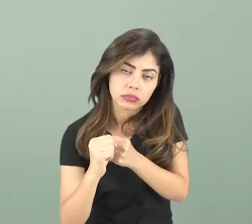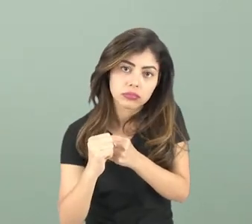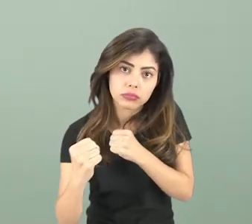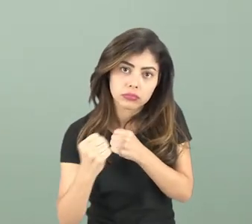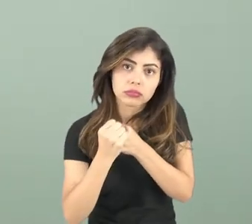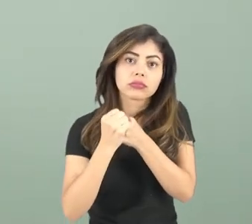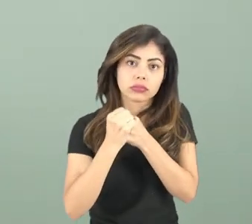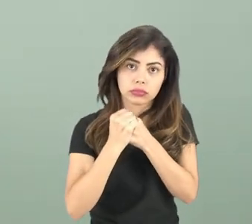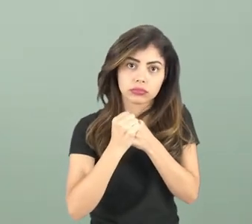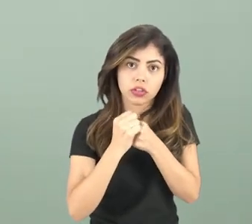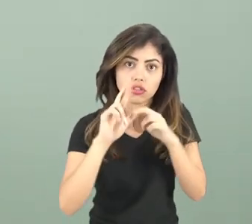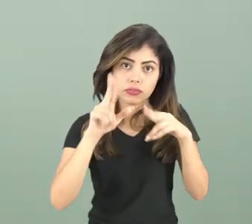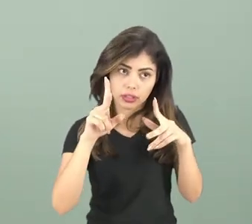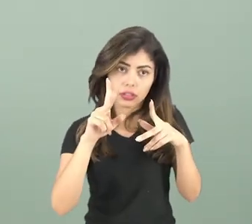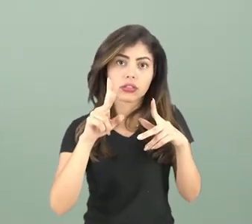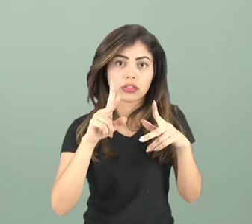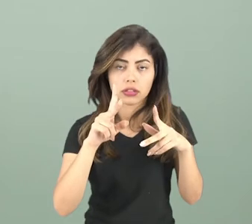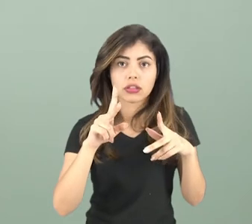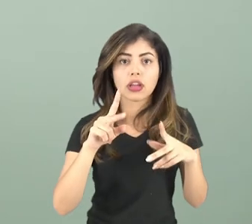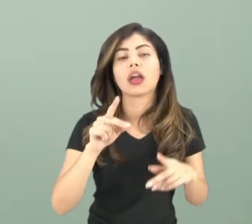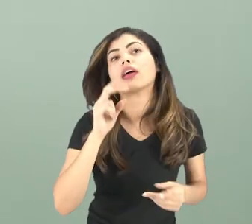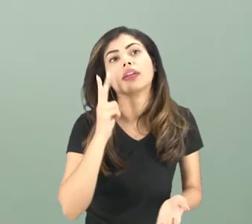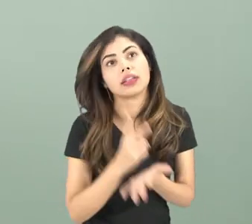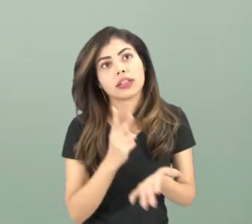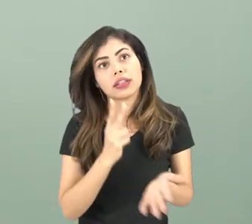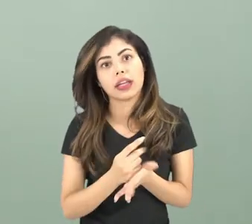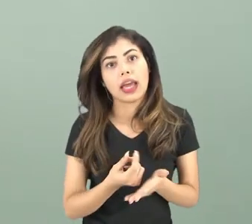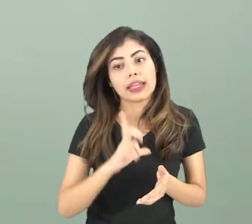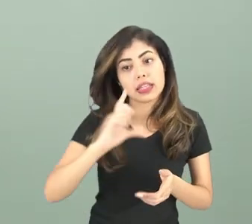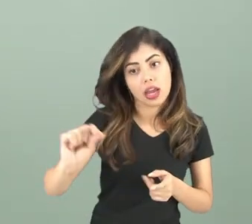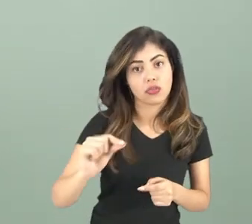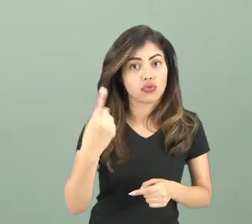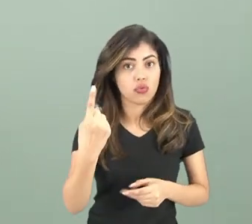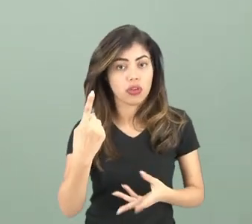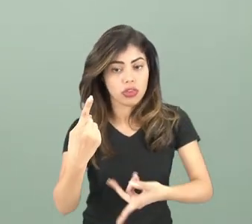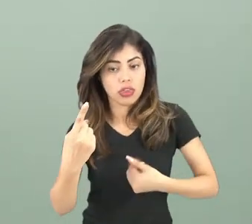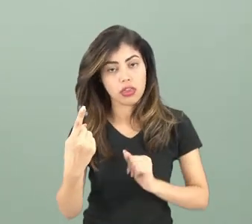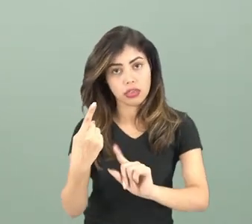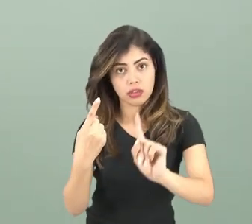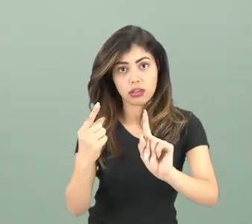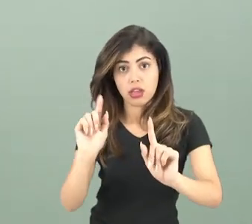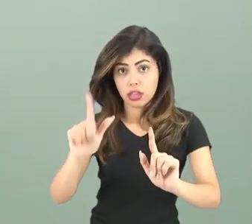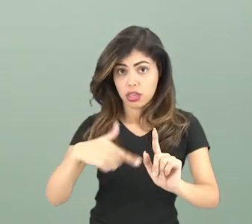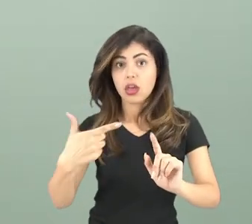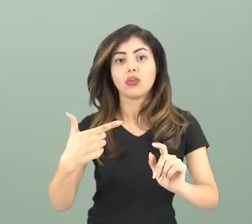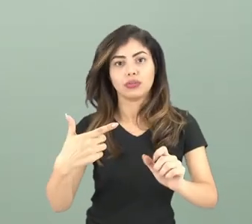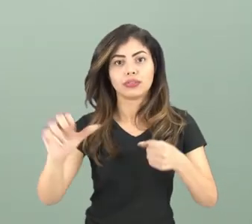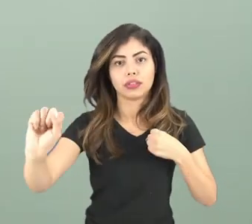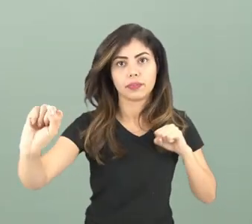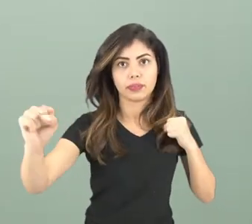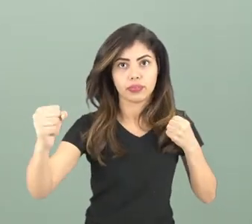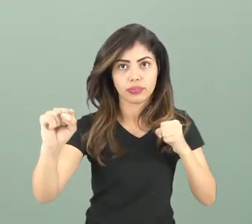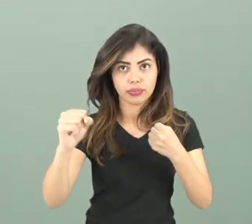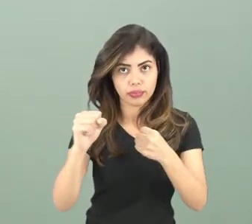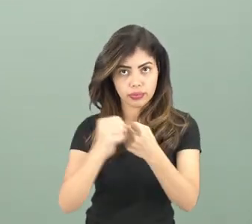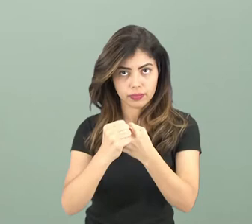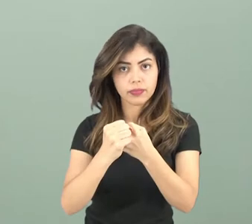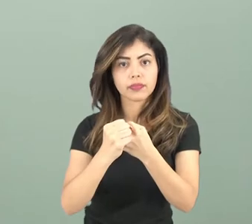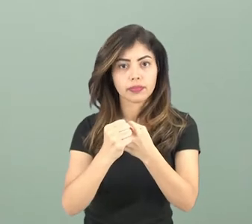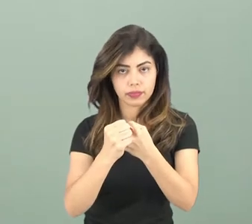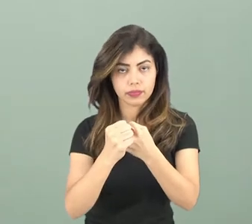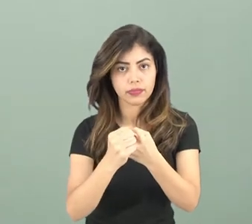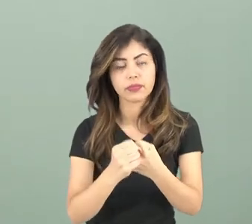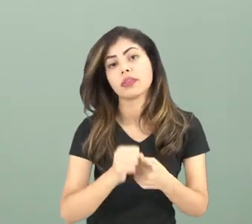vão se atrair, os diferentes. Isso porque está saindo de um e entrando no outro e aí vai encaixar, e esses imãs vão se